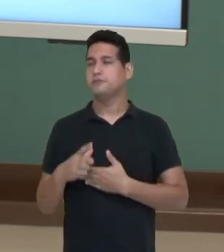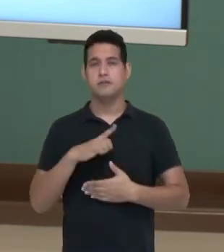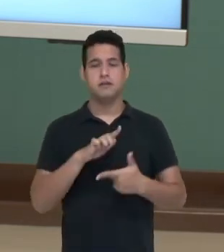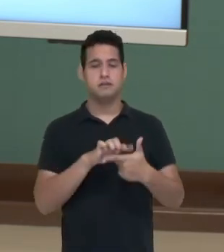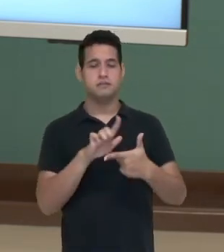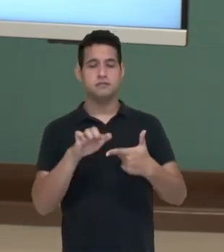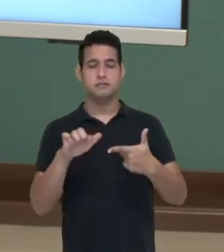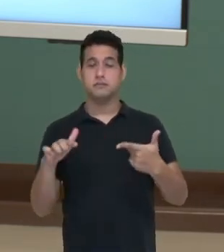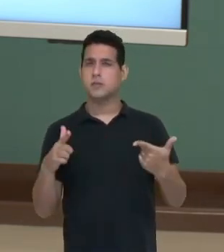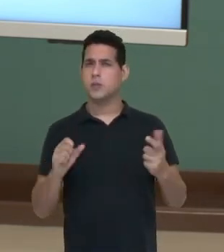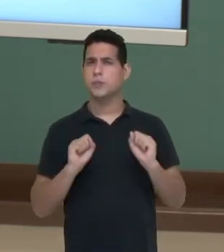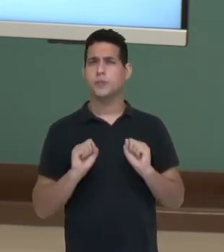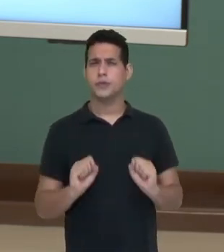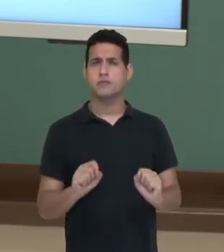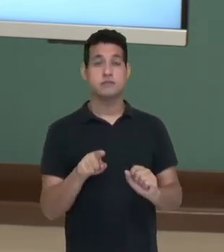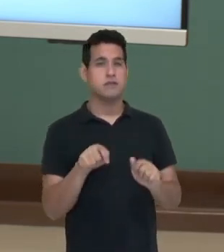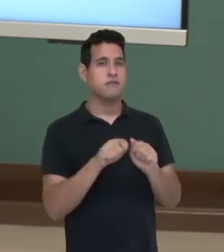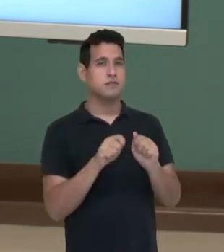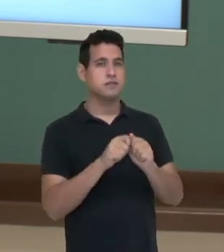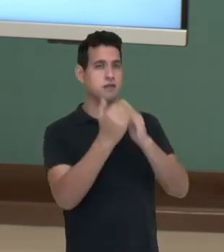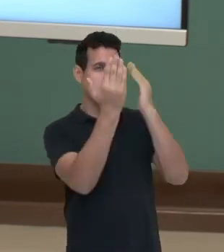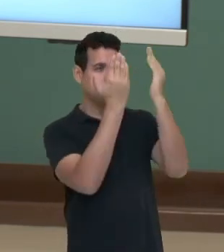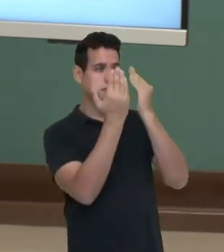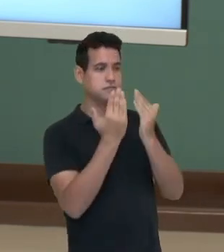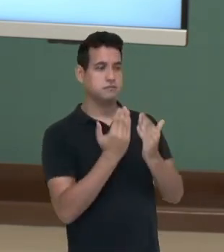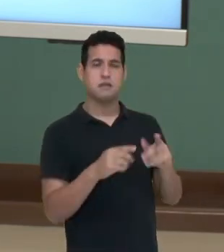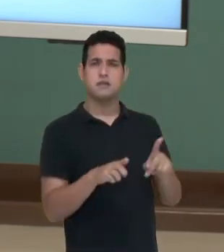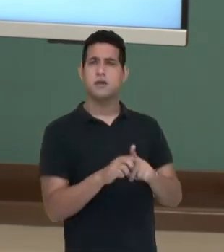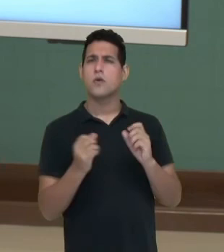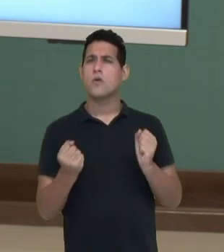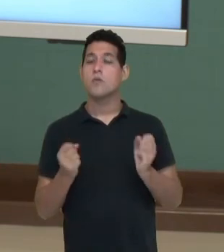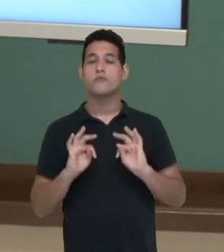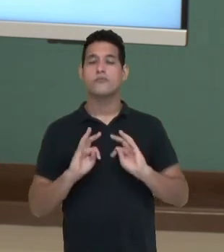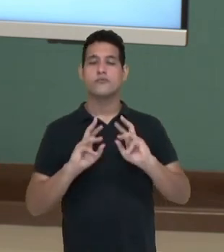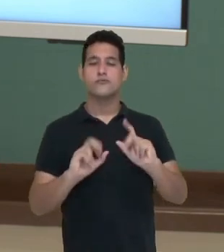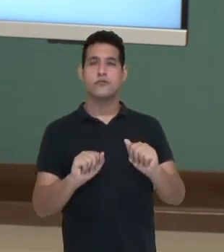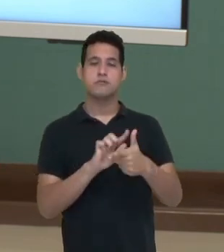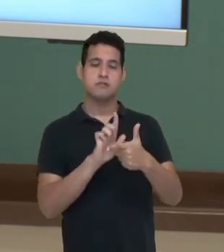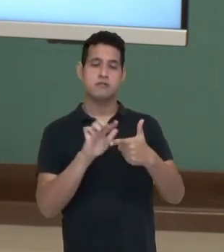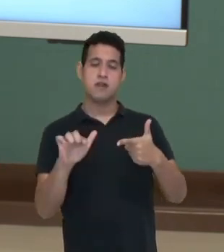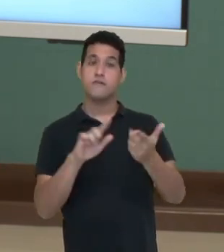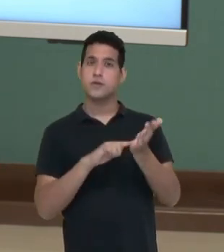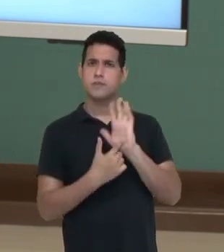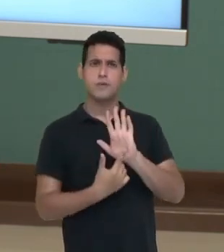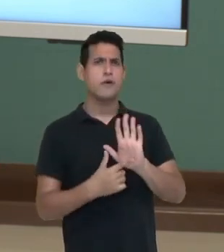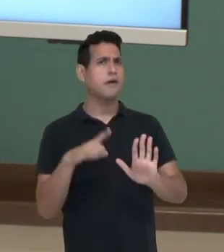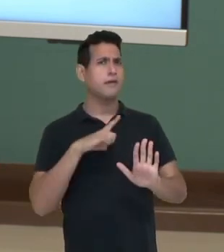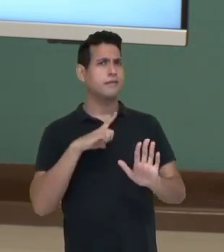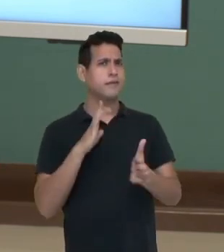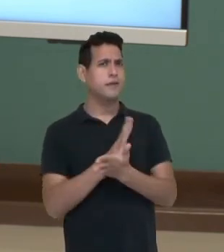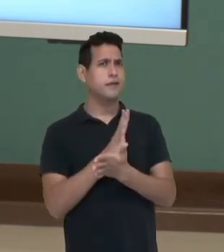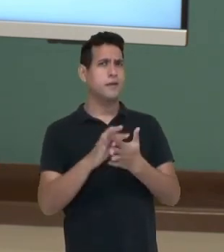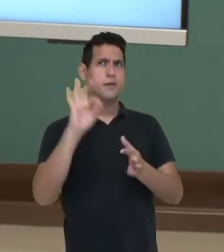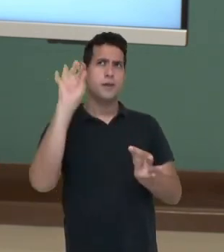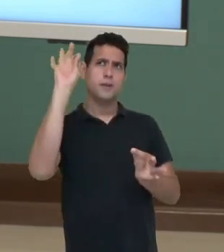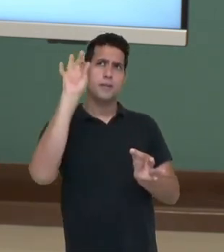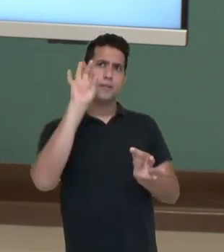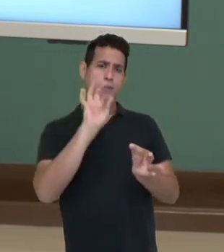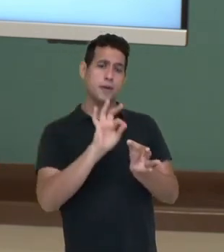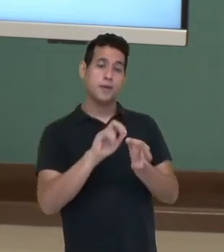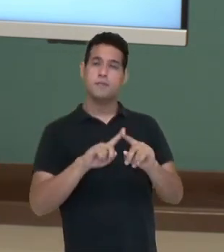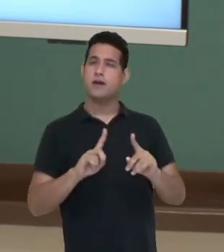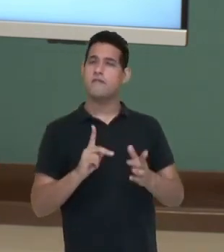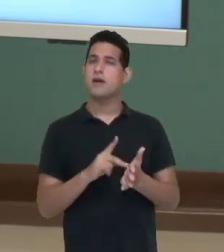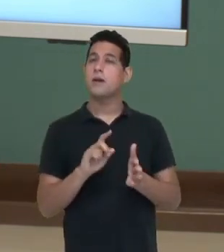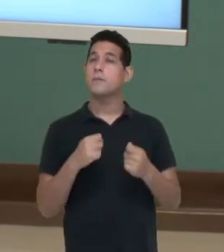gráfico. Então, é possível você fazer essa análise com todos os gráficos que aparecem, que tem alguns pontinhos marcados. Na